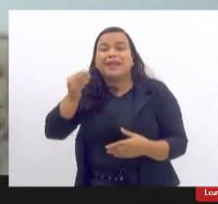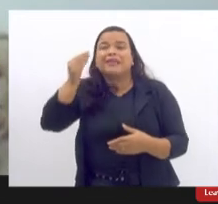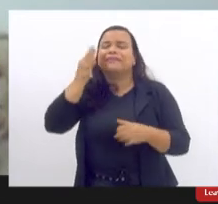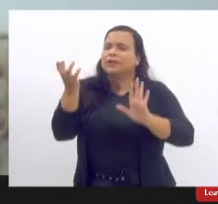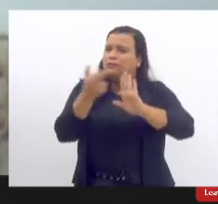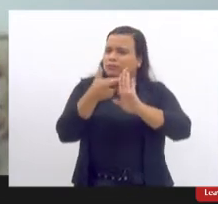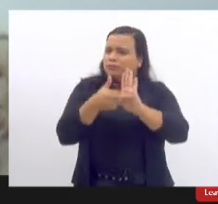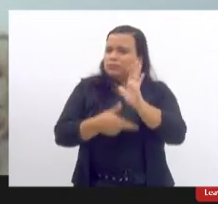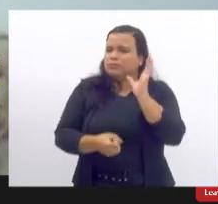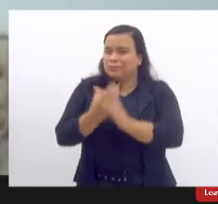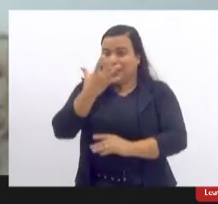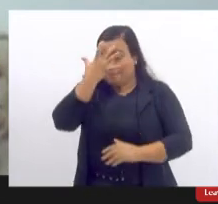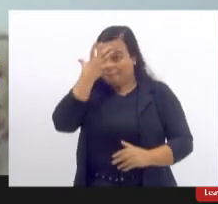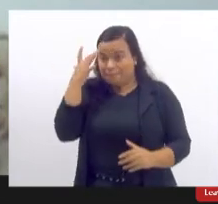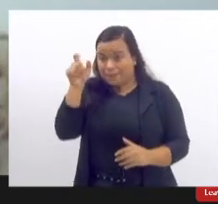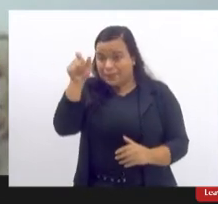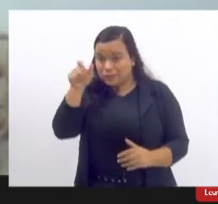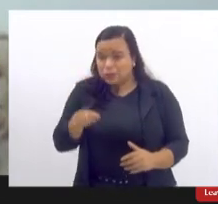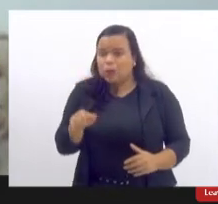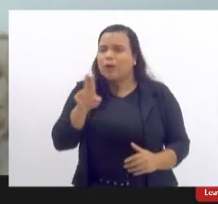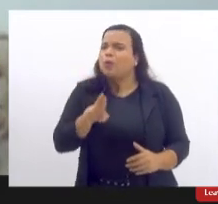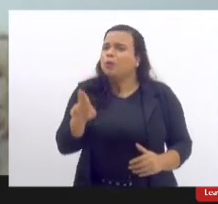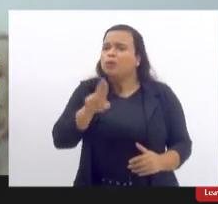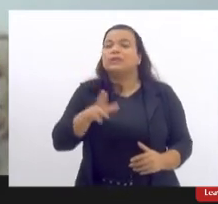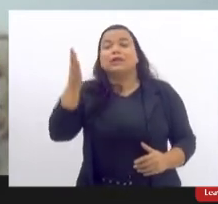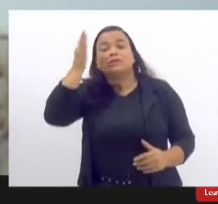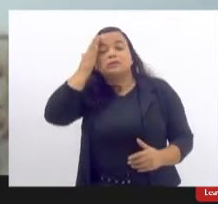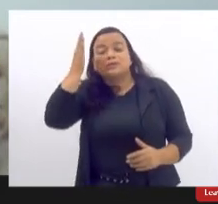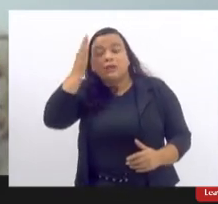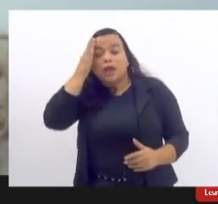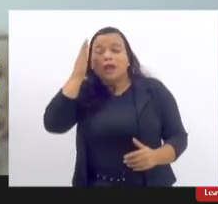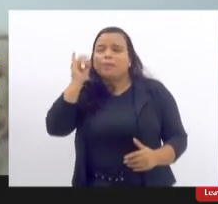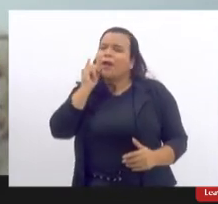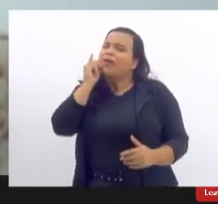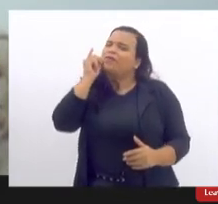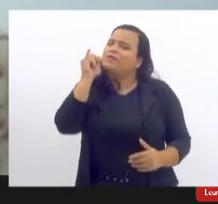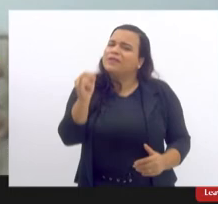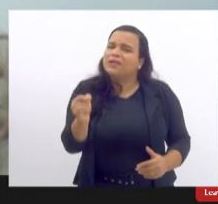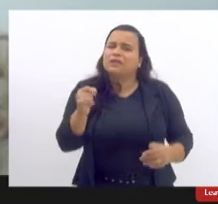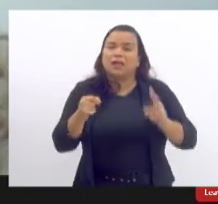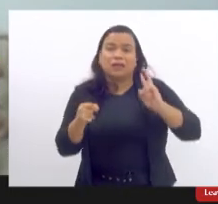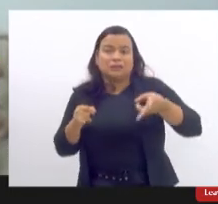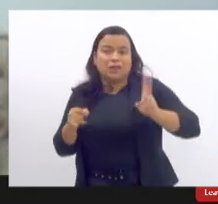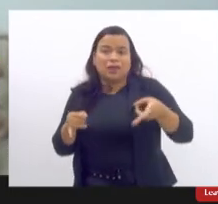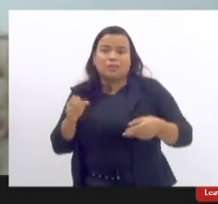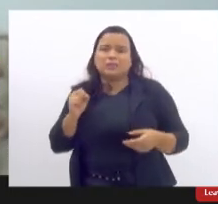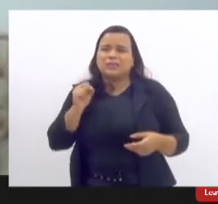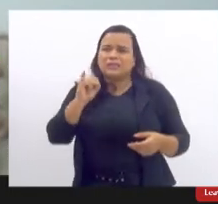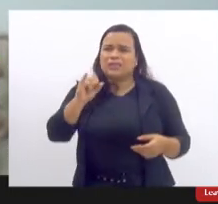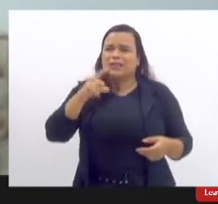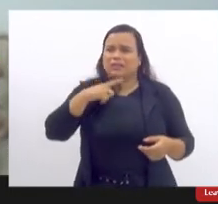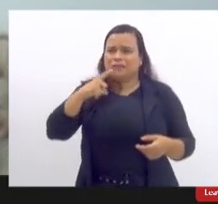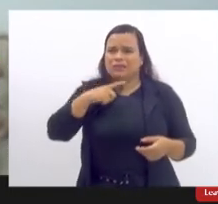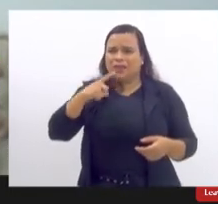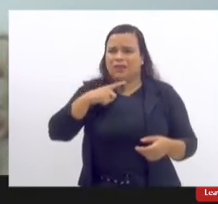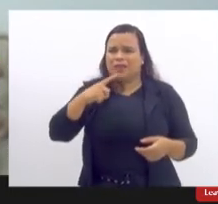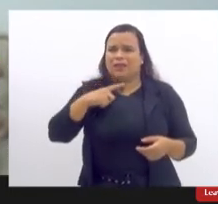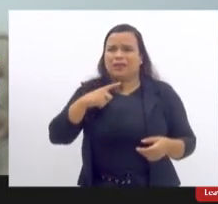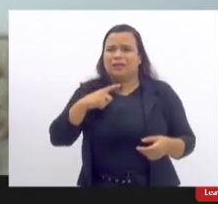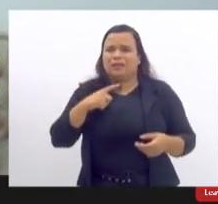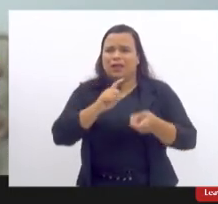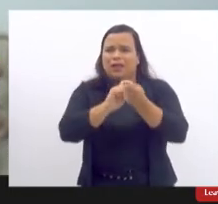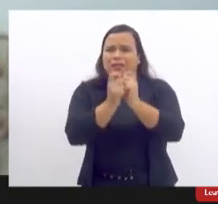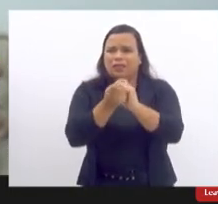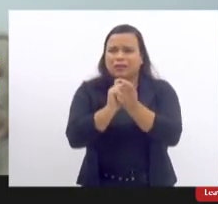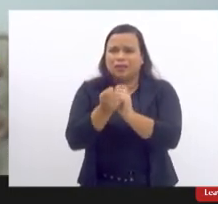para que o consumidor fique sabendo seja notificado toda vez que houver uma manipulação da imagem de alguma